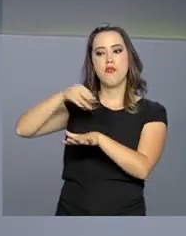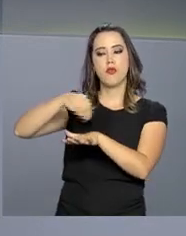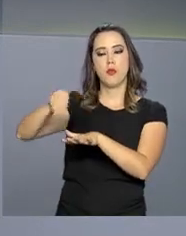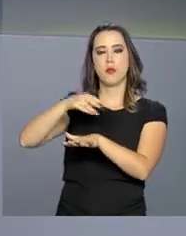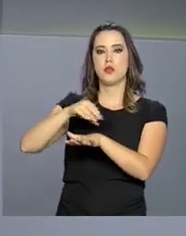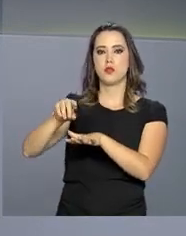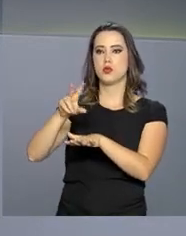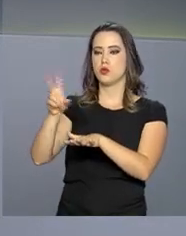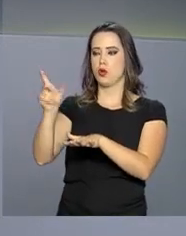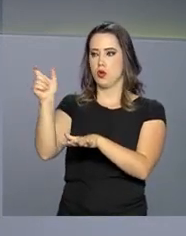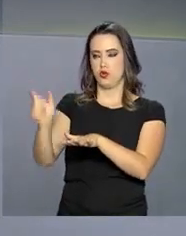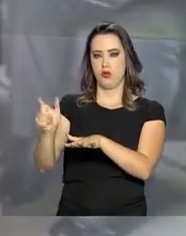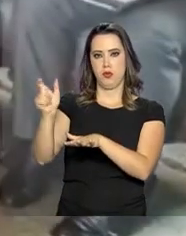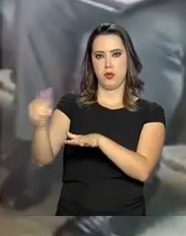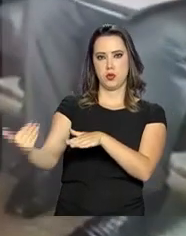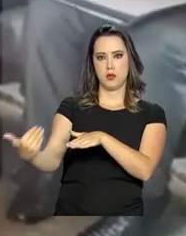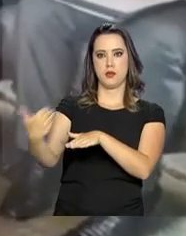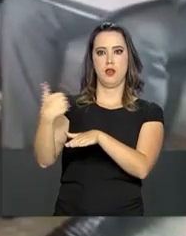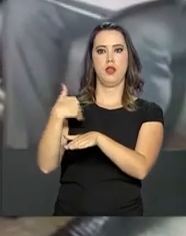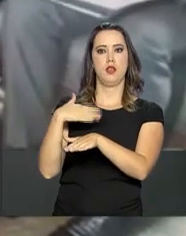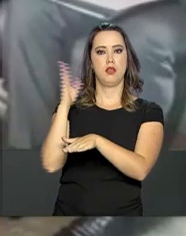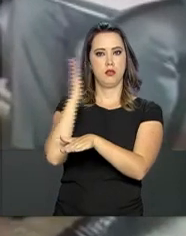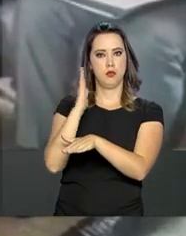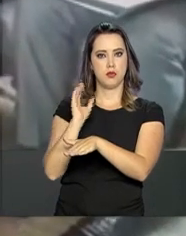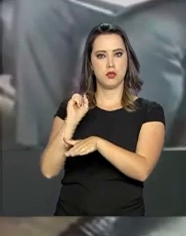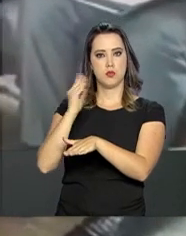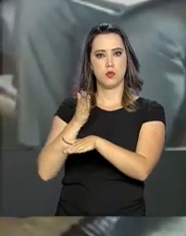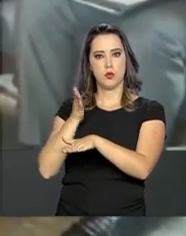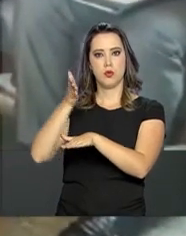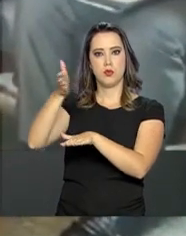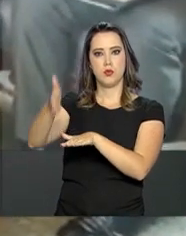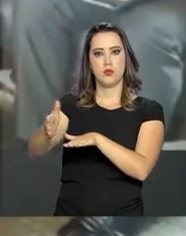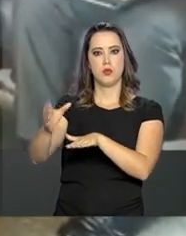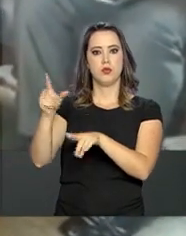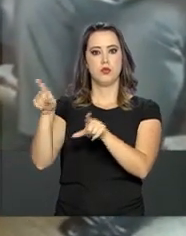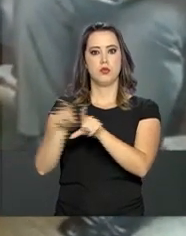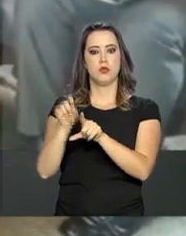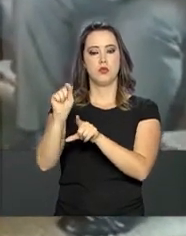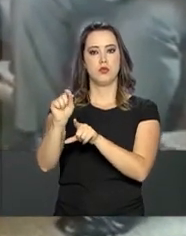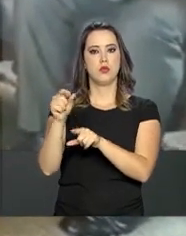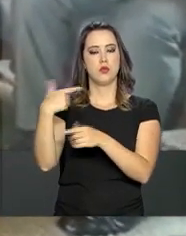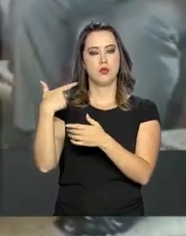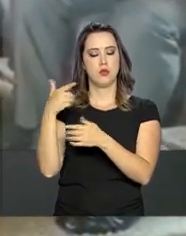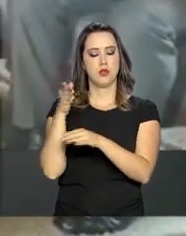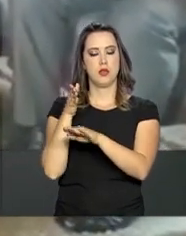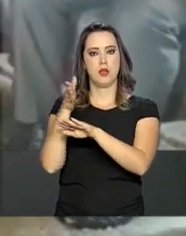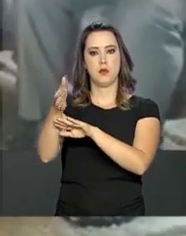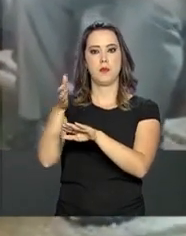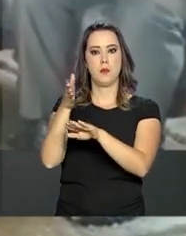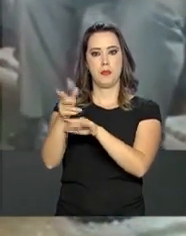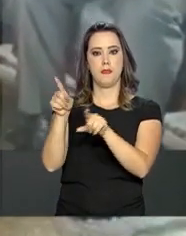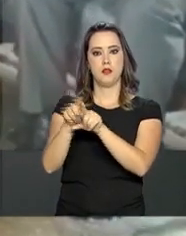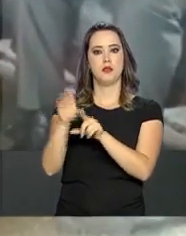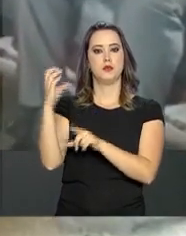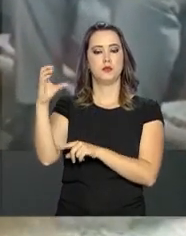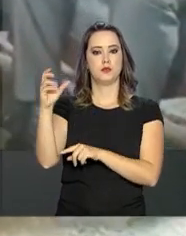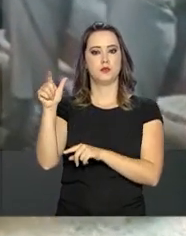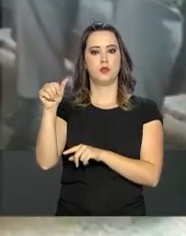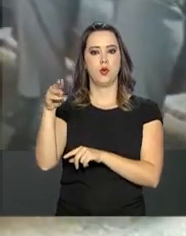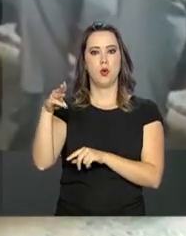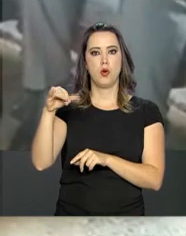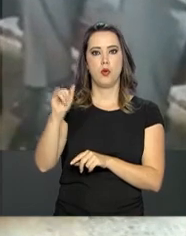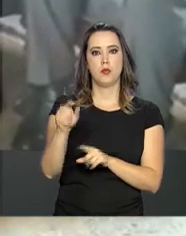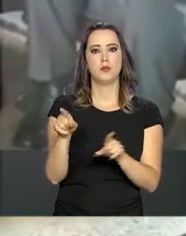reunião entre o ministro da Segurança Pública, Raul Jugman, e o ministro de Relações Exteriores, colombiano,